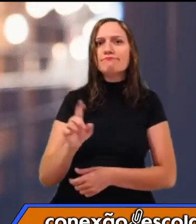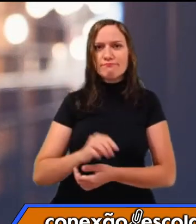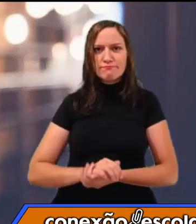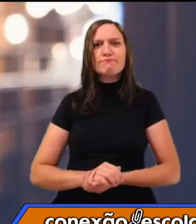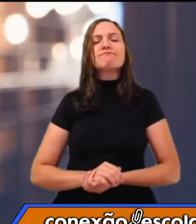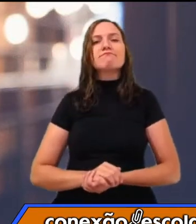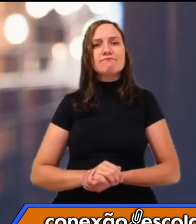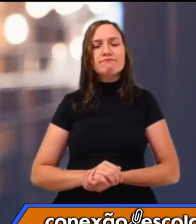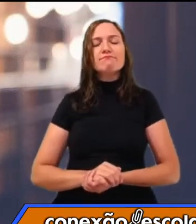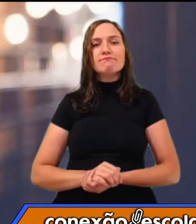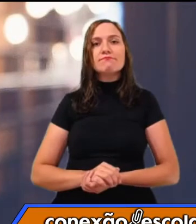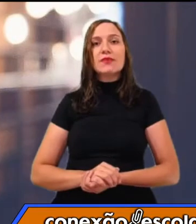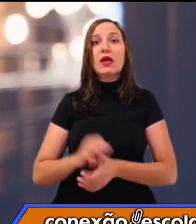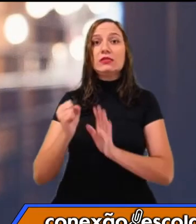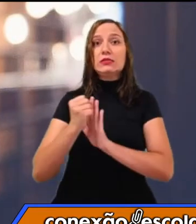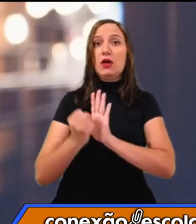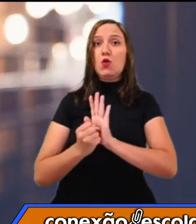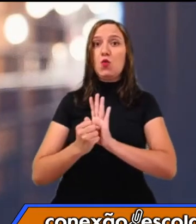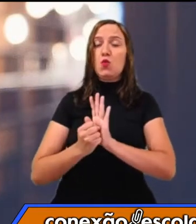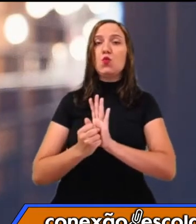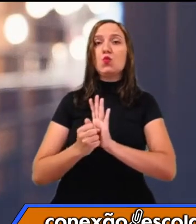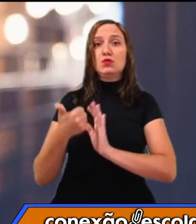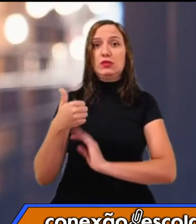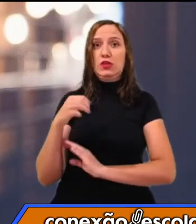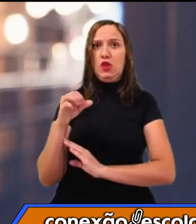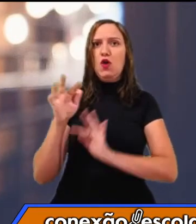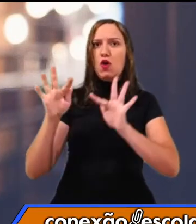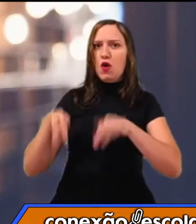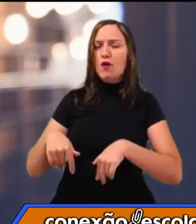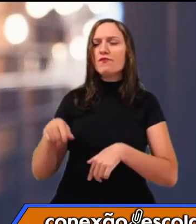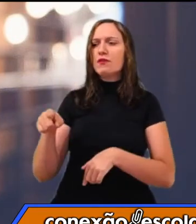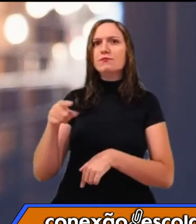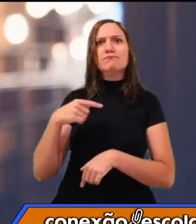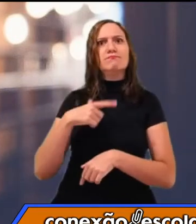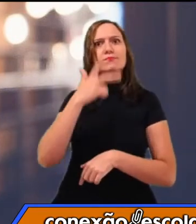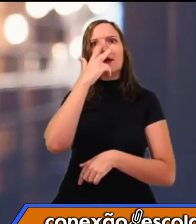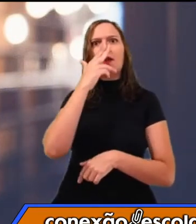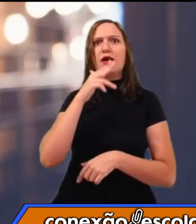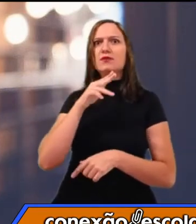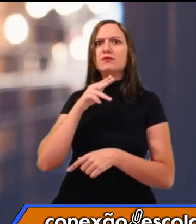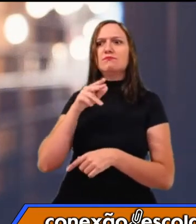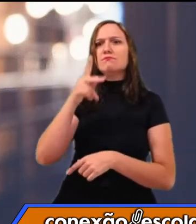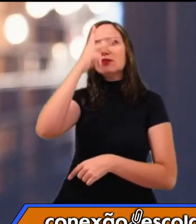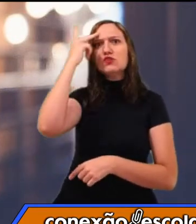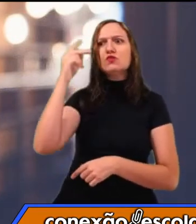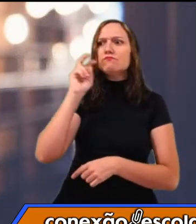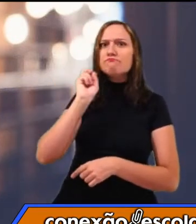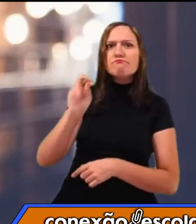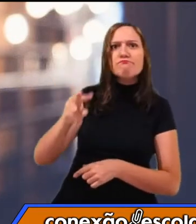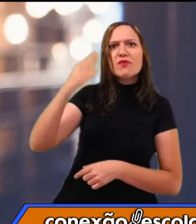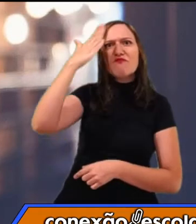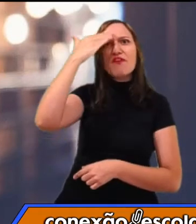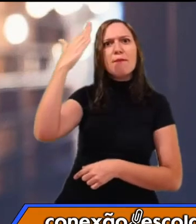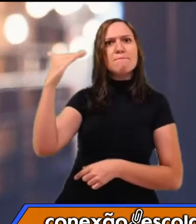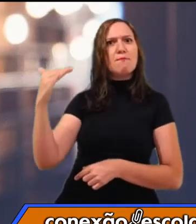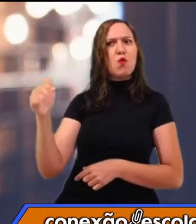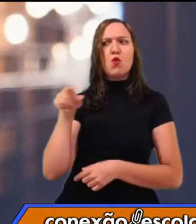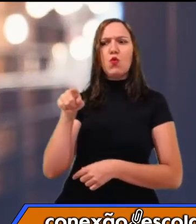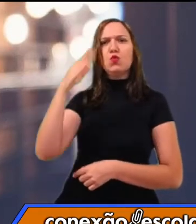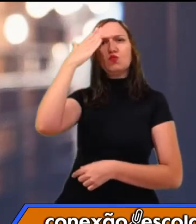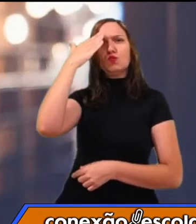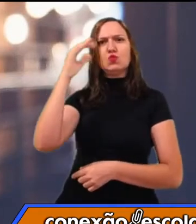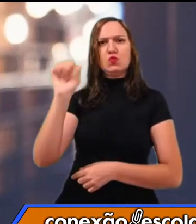Lá no final do século XIX, ele foi lembrado como um dos mais sábios e virtuosos filhos da cidade. E em